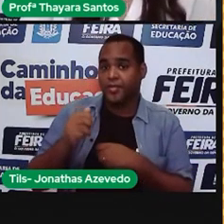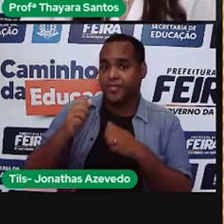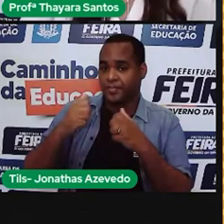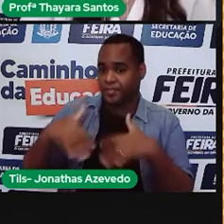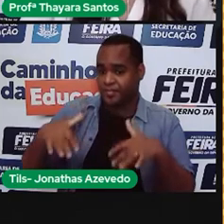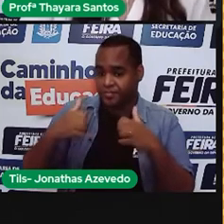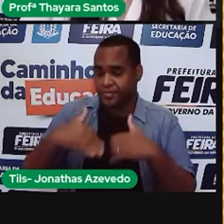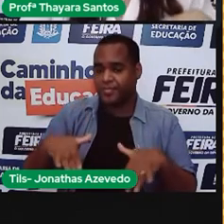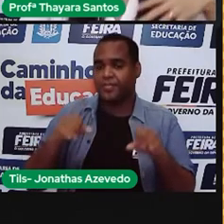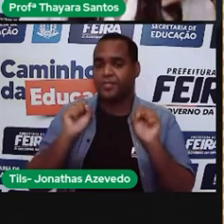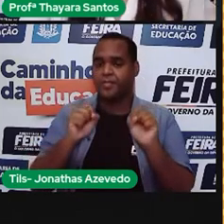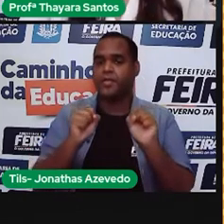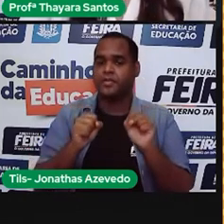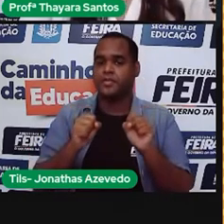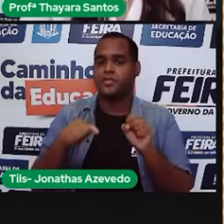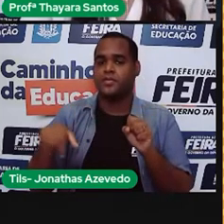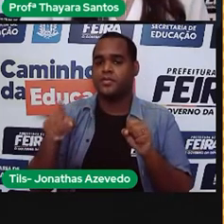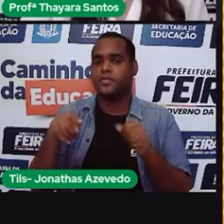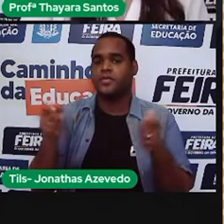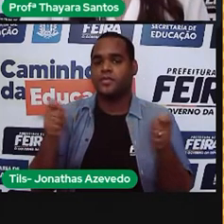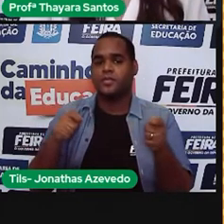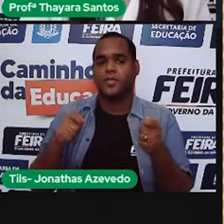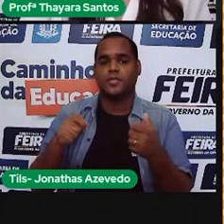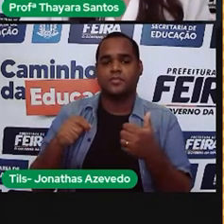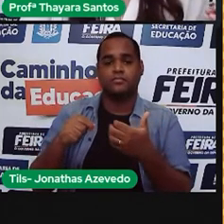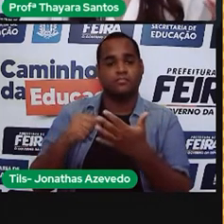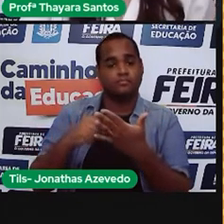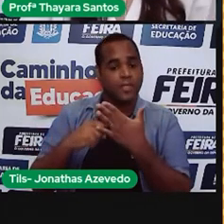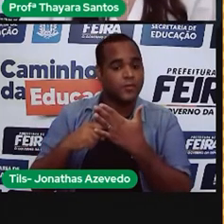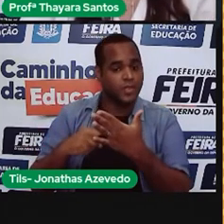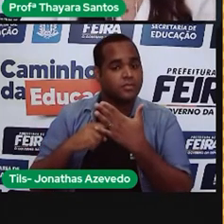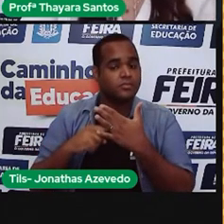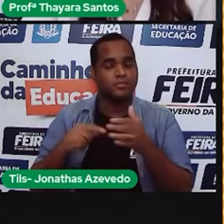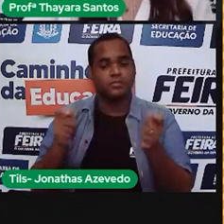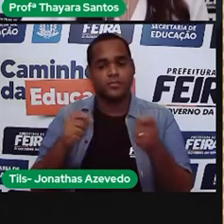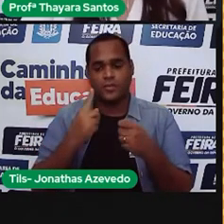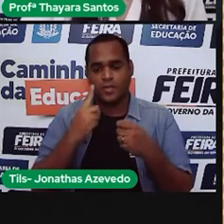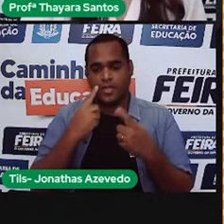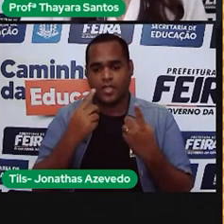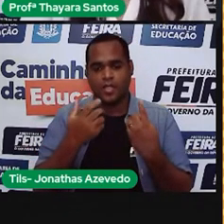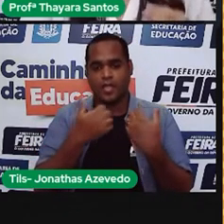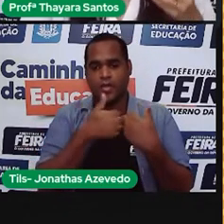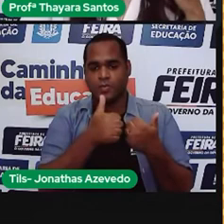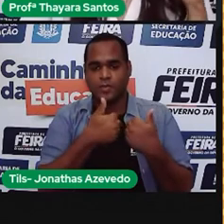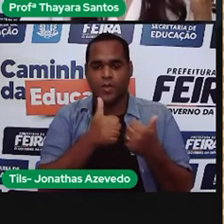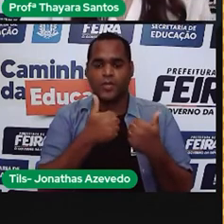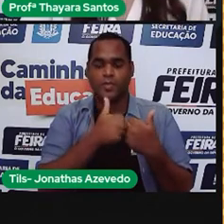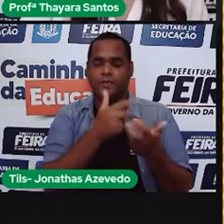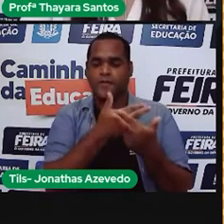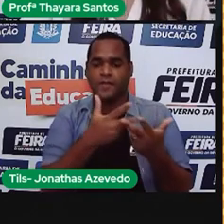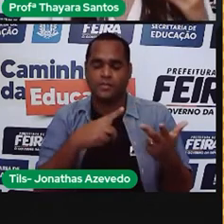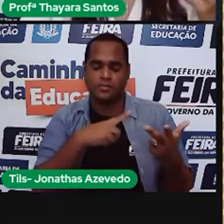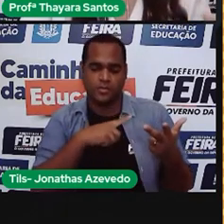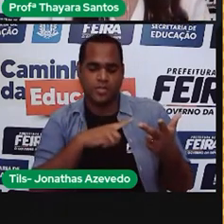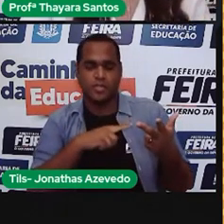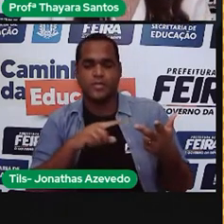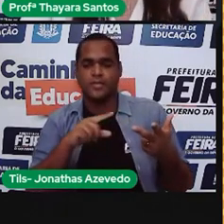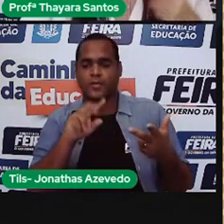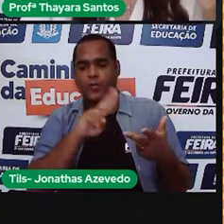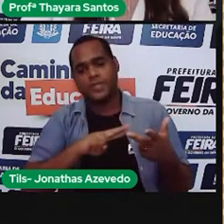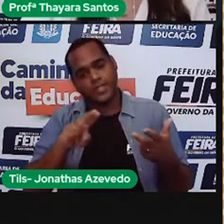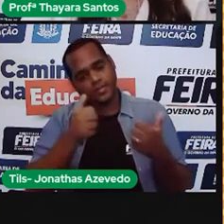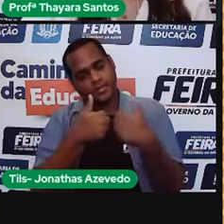cuida do meio ambiente, quando a gente opta por fazer, por utilizar transporte público, usar método, consumir